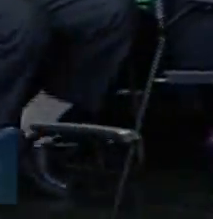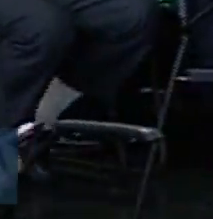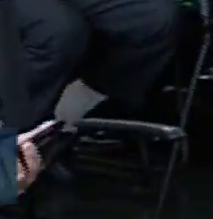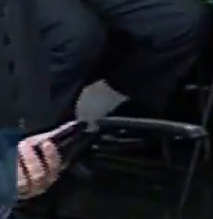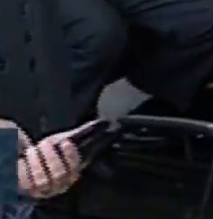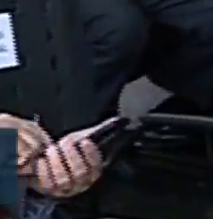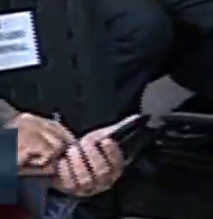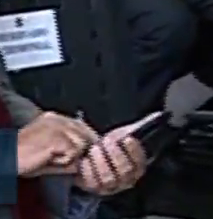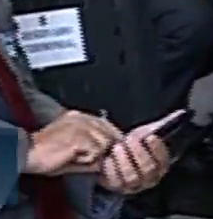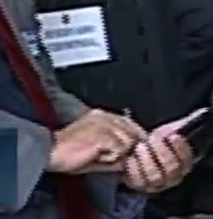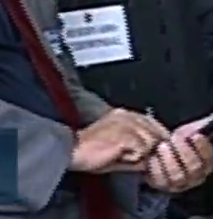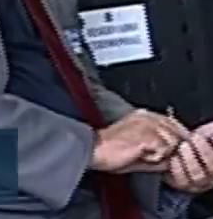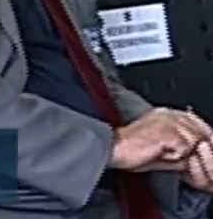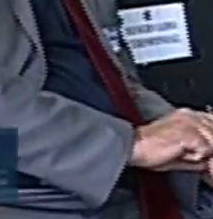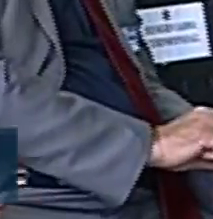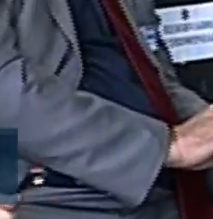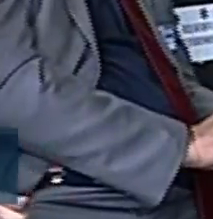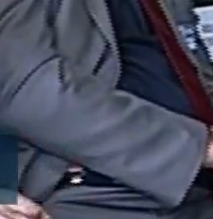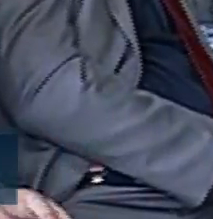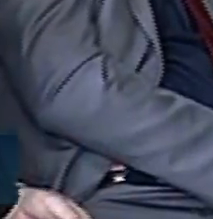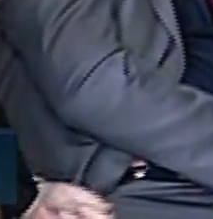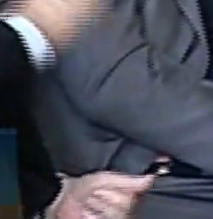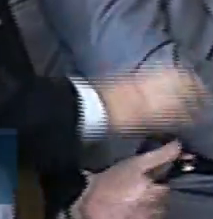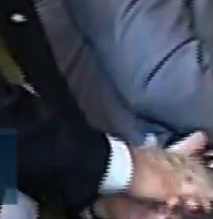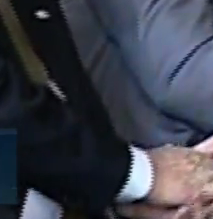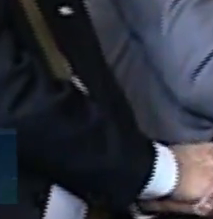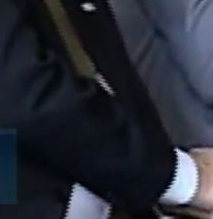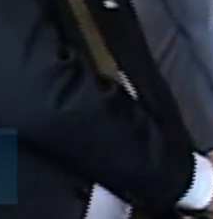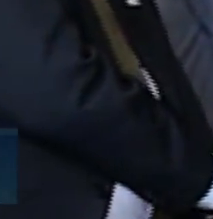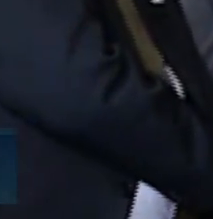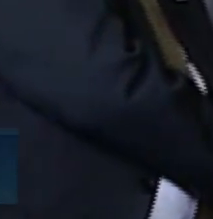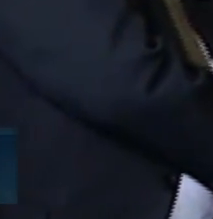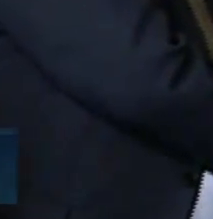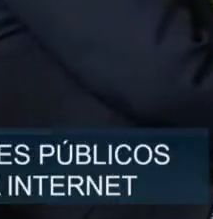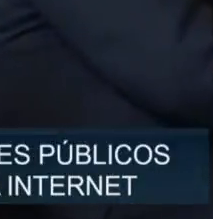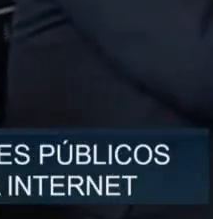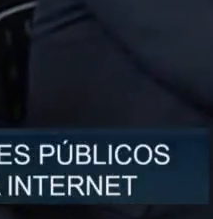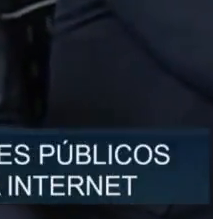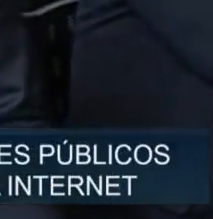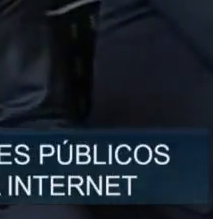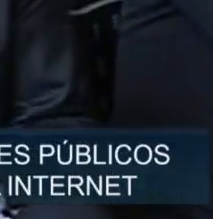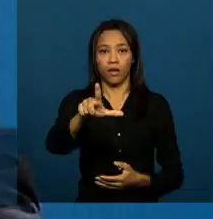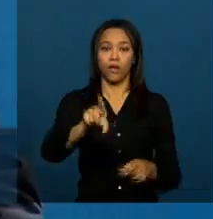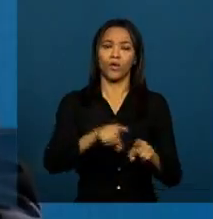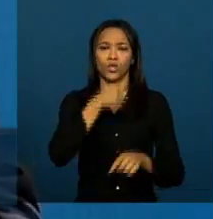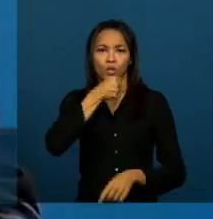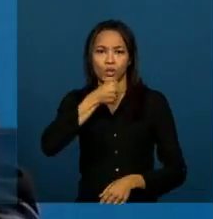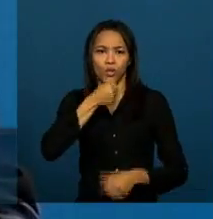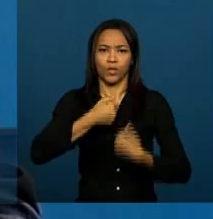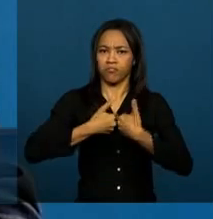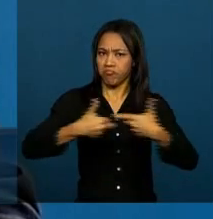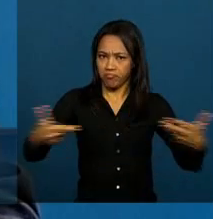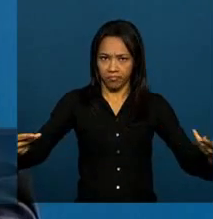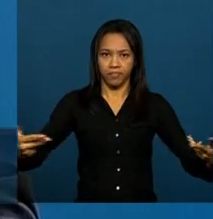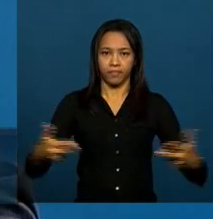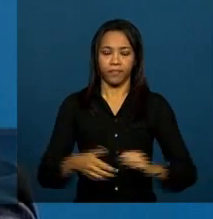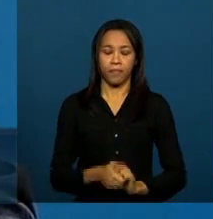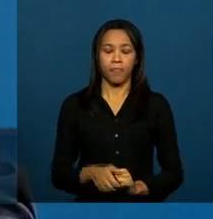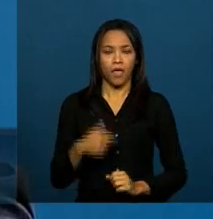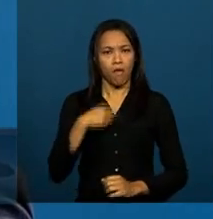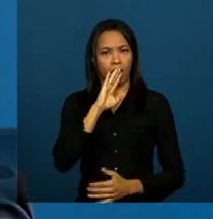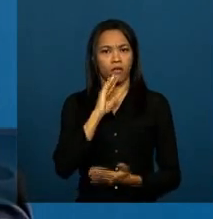O senhor ministro de Estado das Comunicações, Ricardo Berzoini. Eu creio que a internet é um